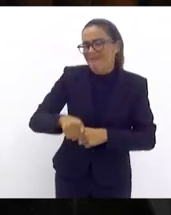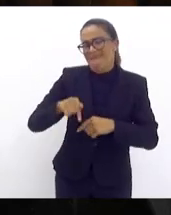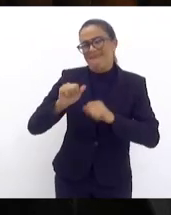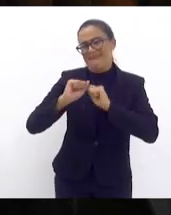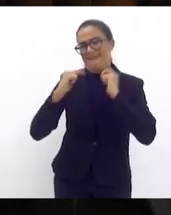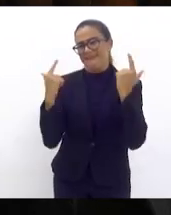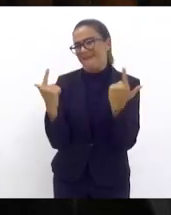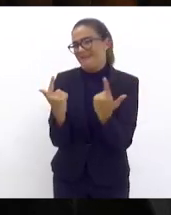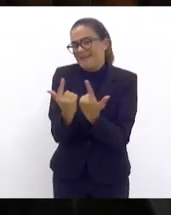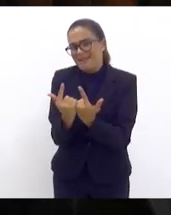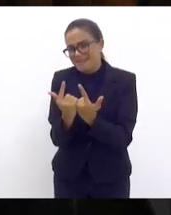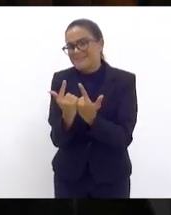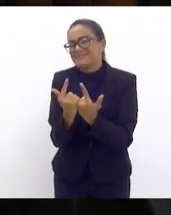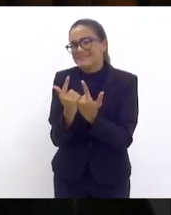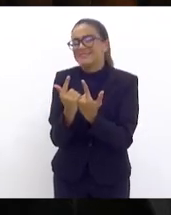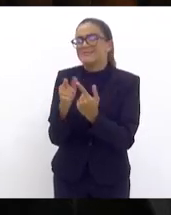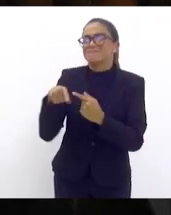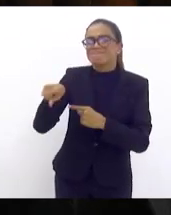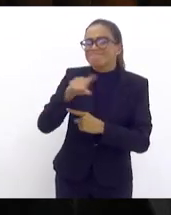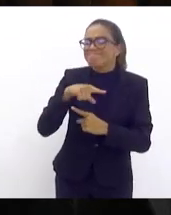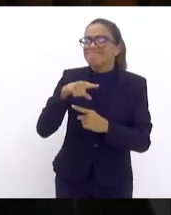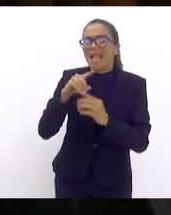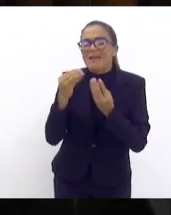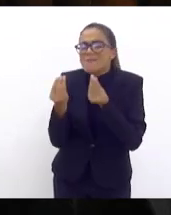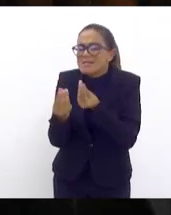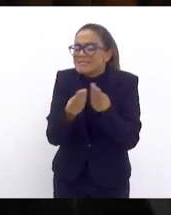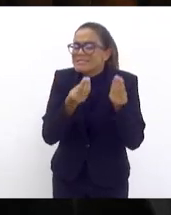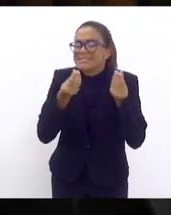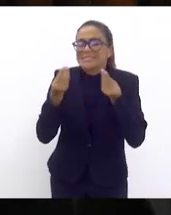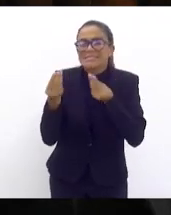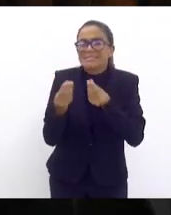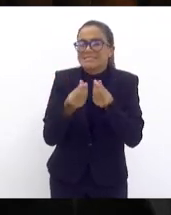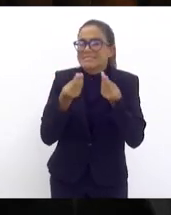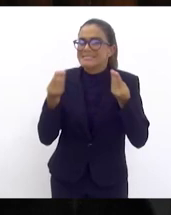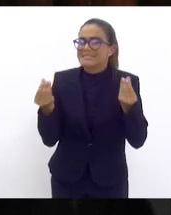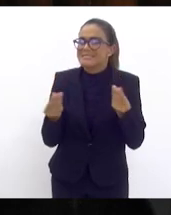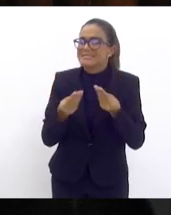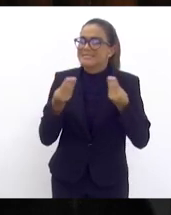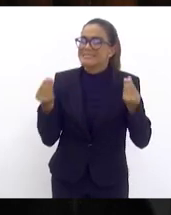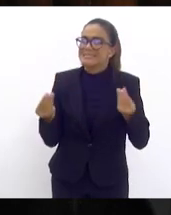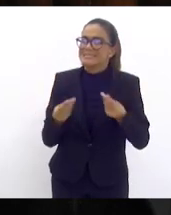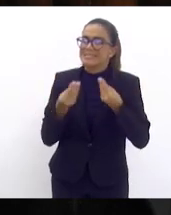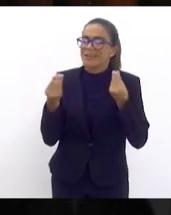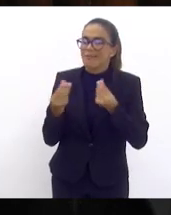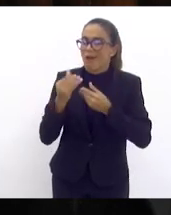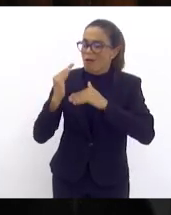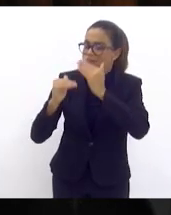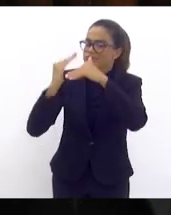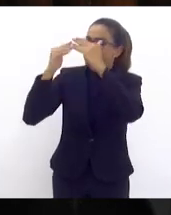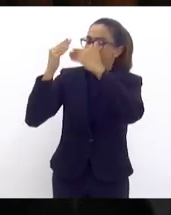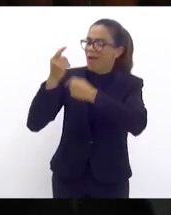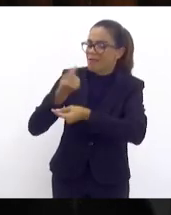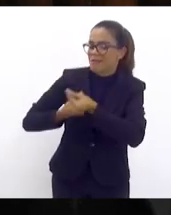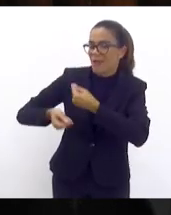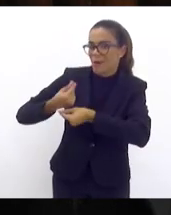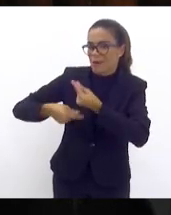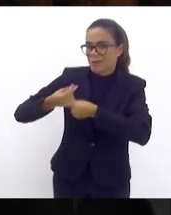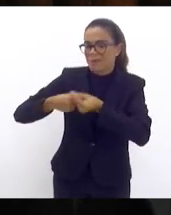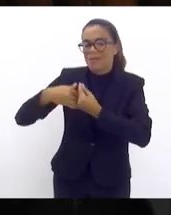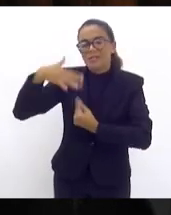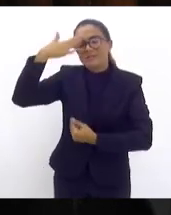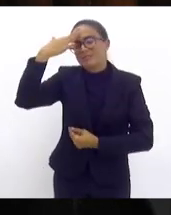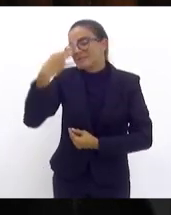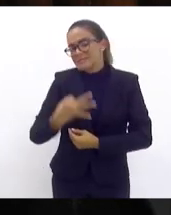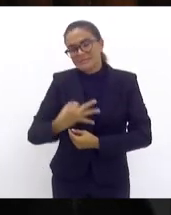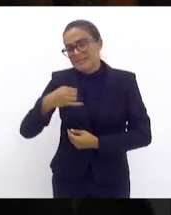bandeiras é uma casa sensível a geração de emprego ao desenvolvimento econômico pode ter certeza